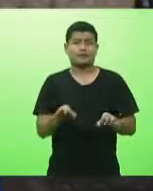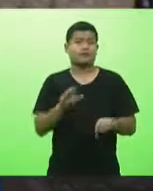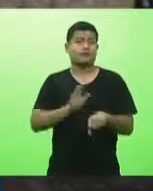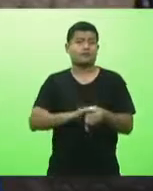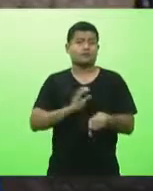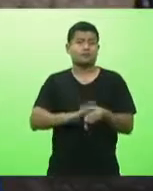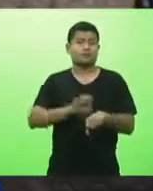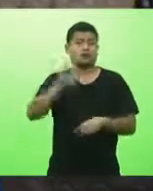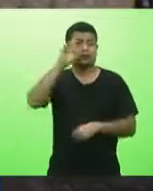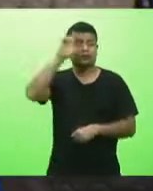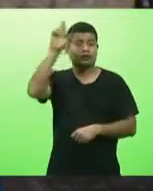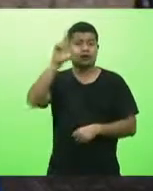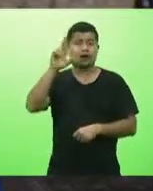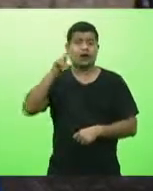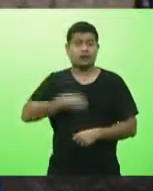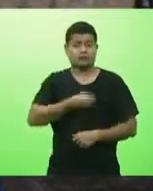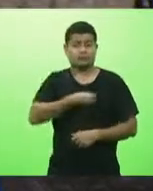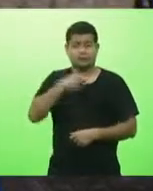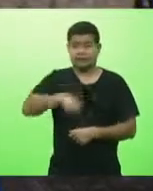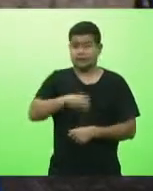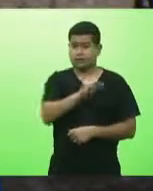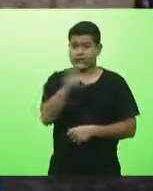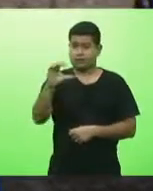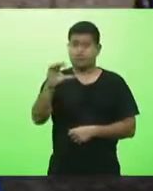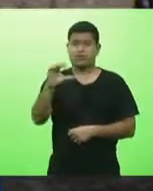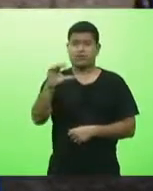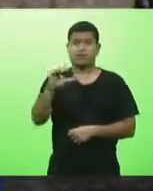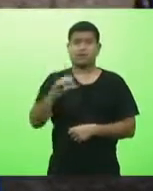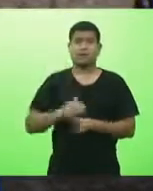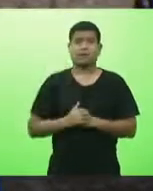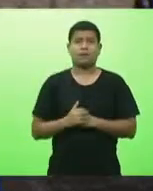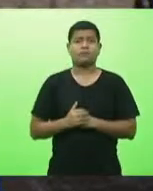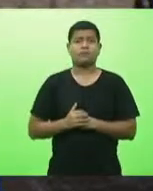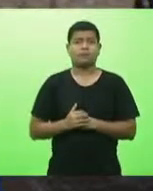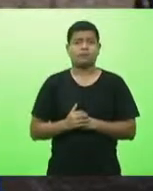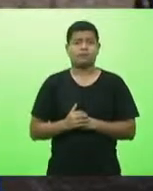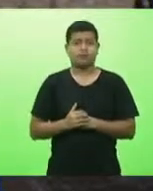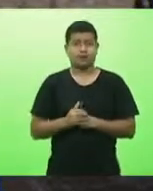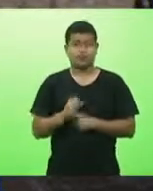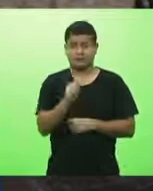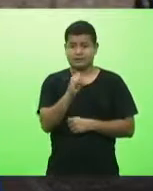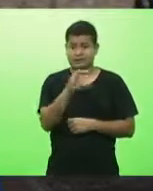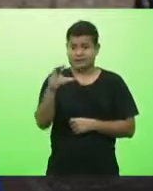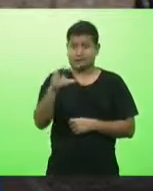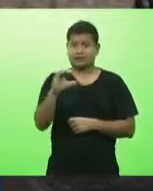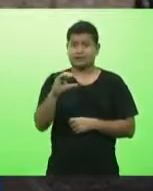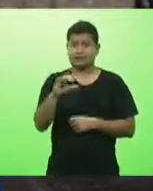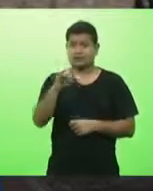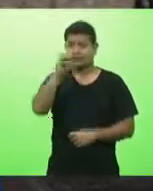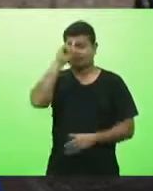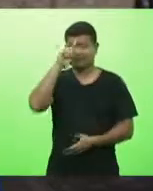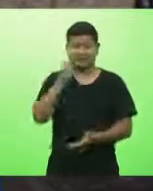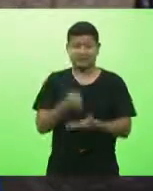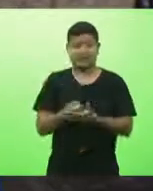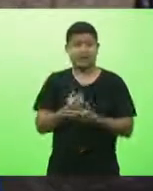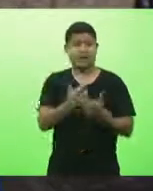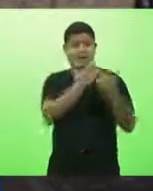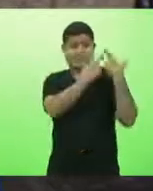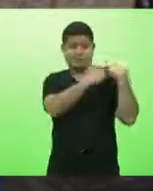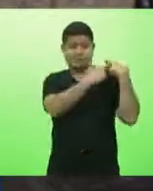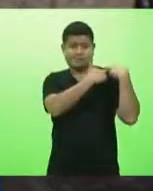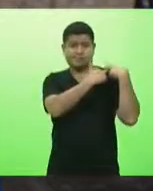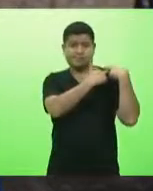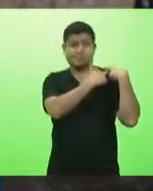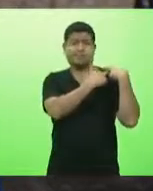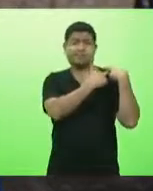nós precisamos que Santa Catarina decida por Santa Catarina sim já lhe passo uma parte deputada mas nós precisamos